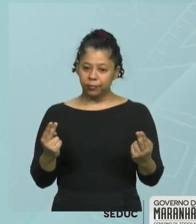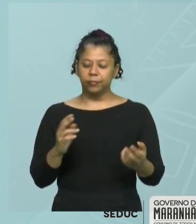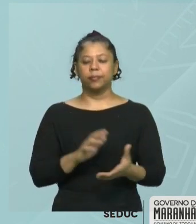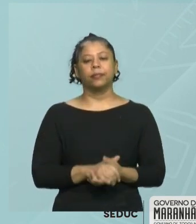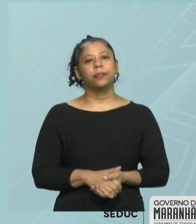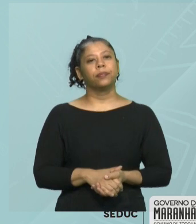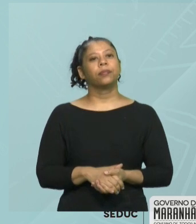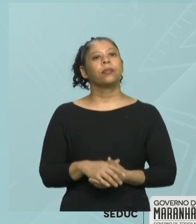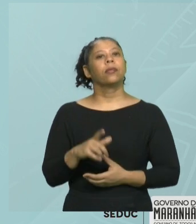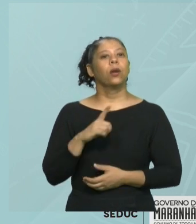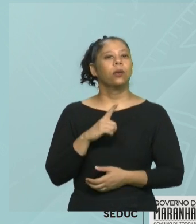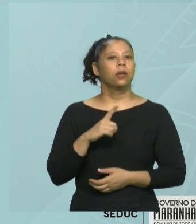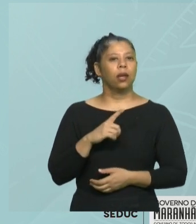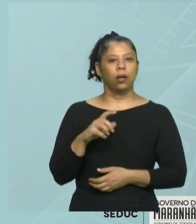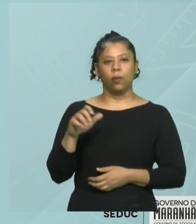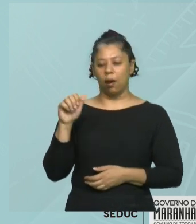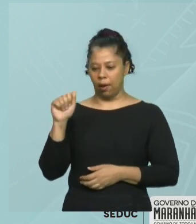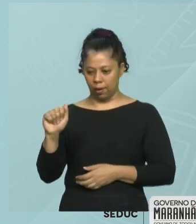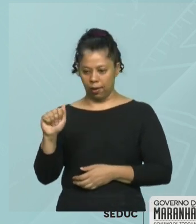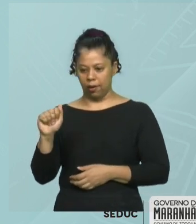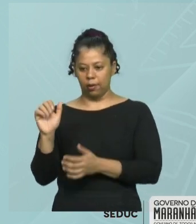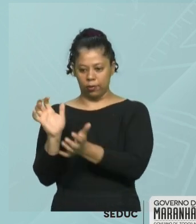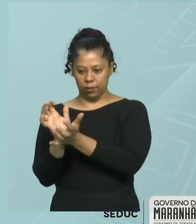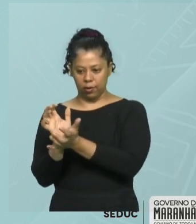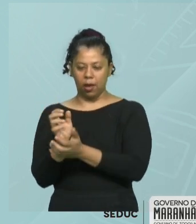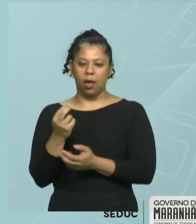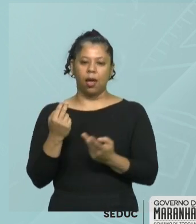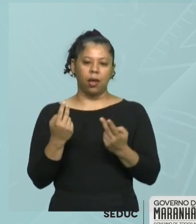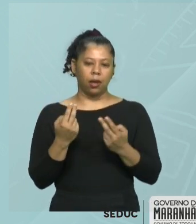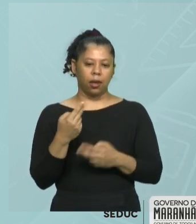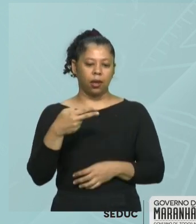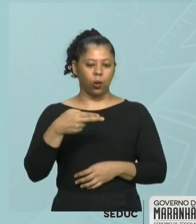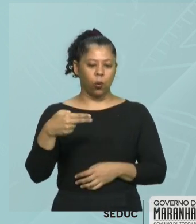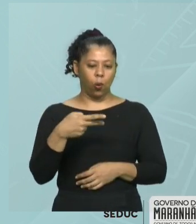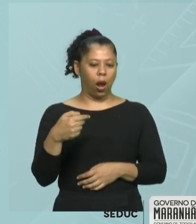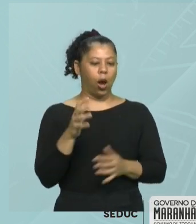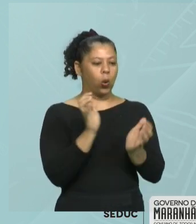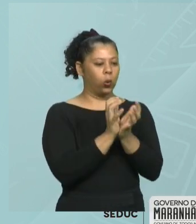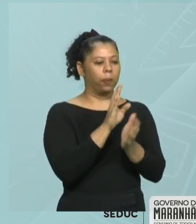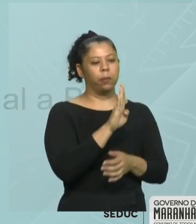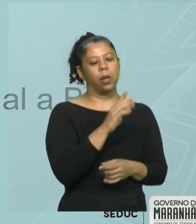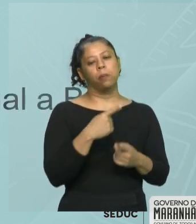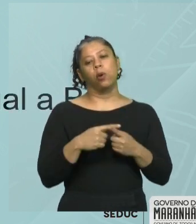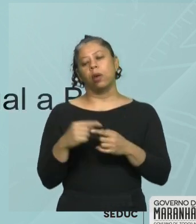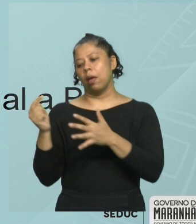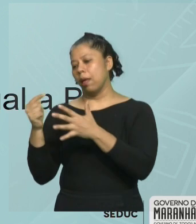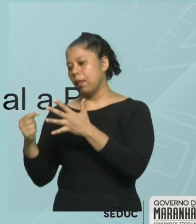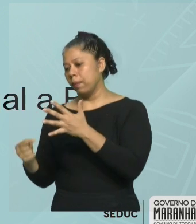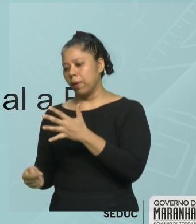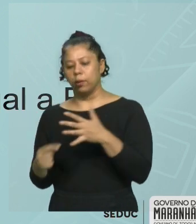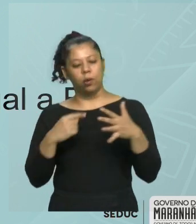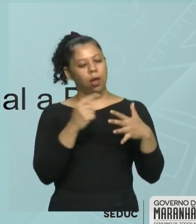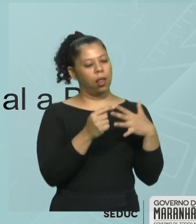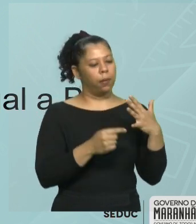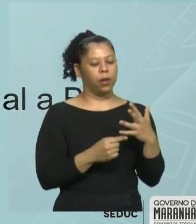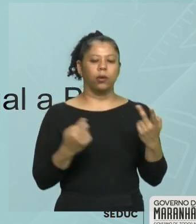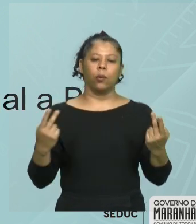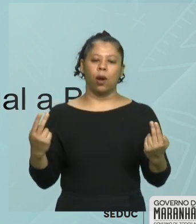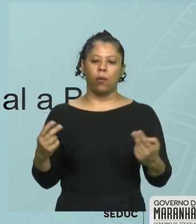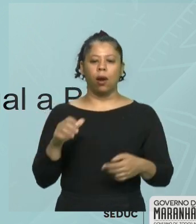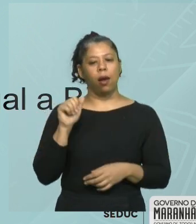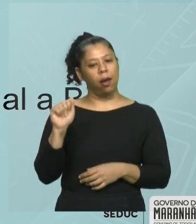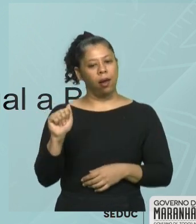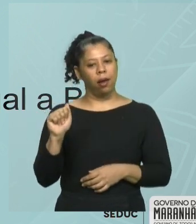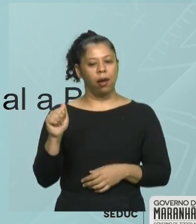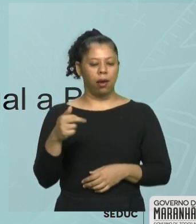E aí eu tenho que o conjunto A é igual ao conjunto B, porque eles têm os mesmos elementos. Então, A